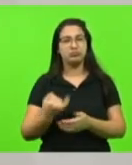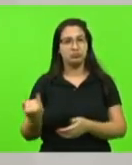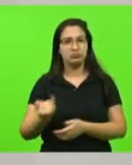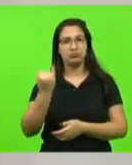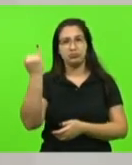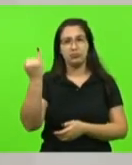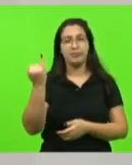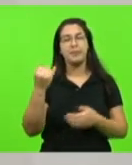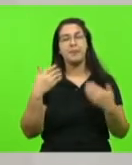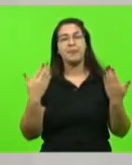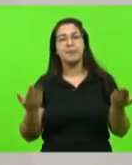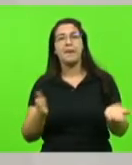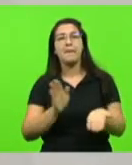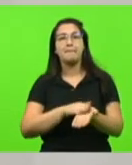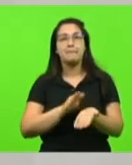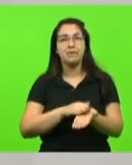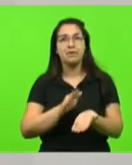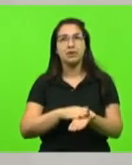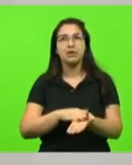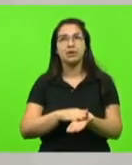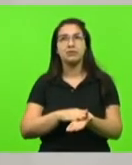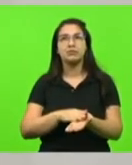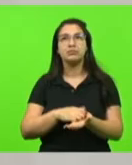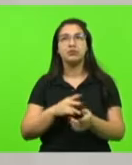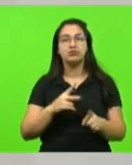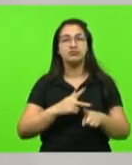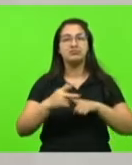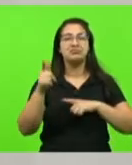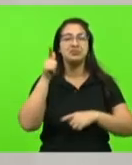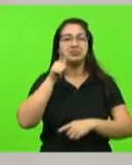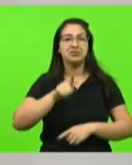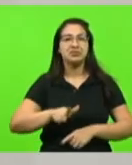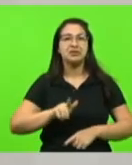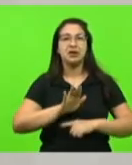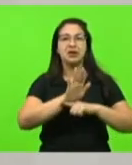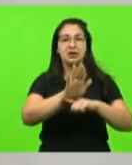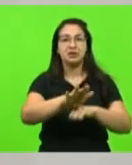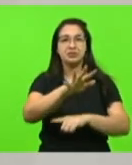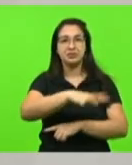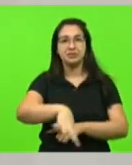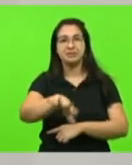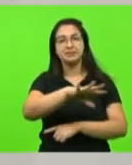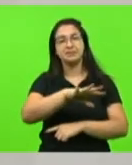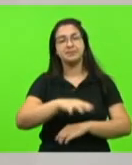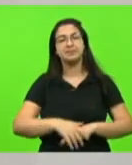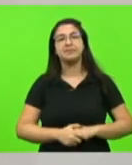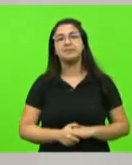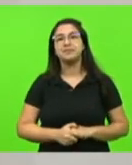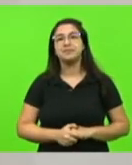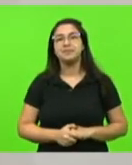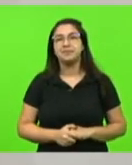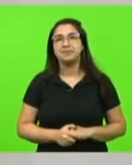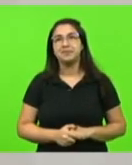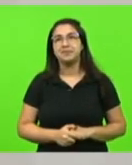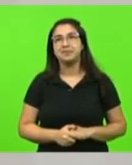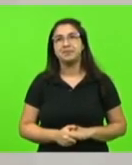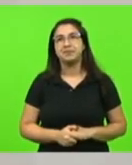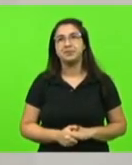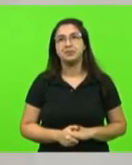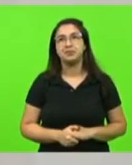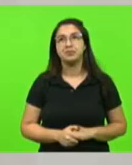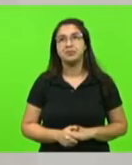por essa grande vitória que vai trazer muitos frutos para a nossa região. Eu também quero, senhor presidente, brevemente,